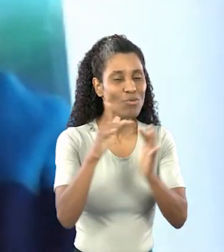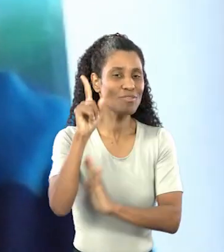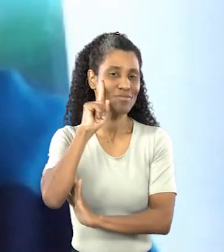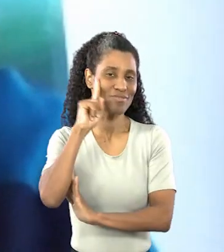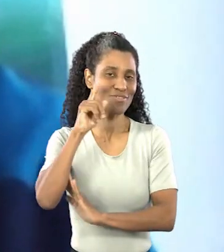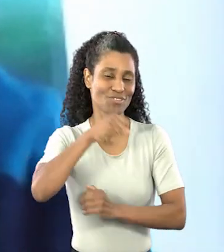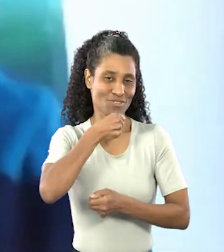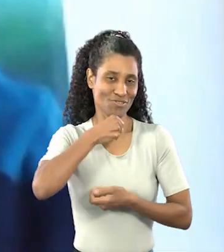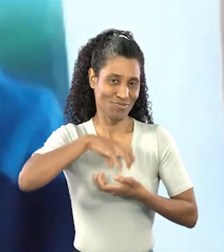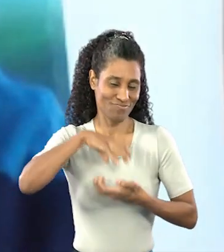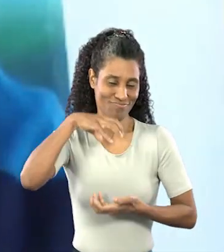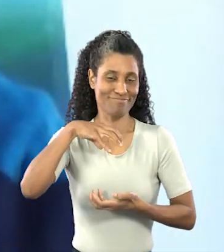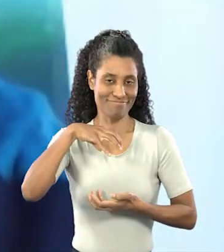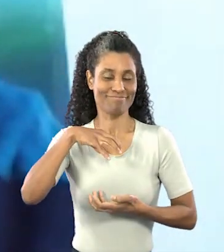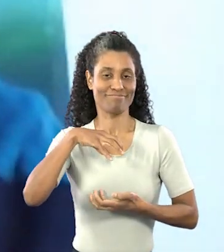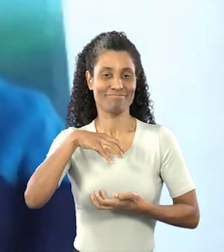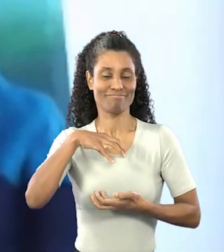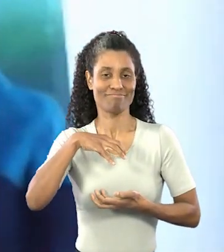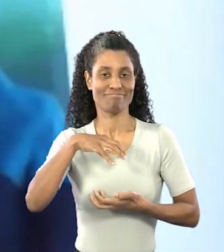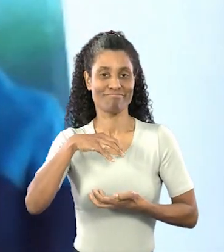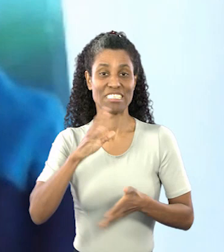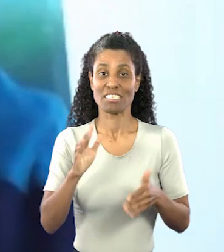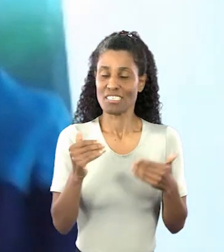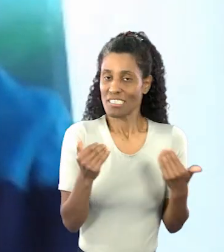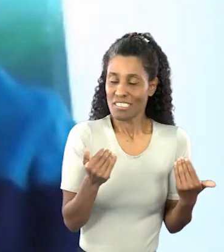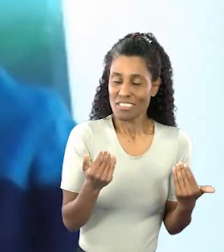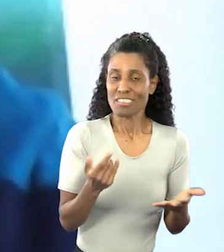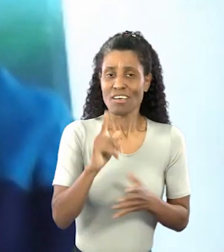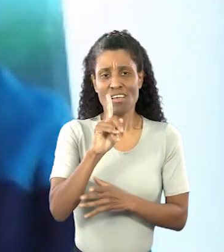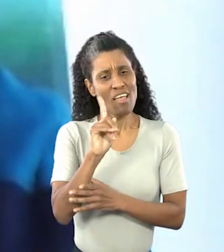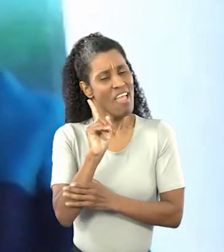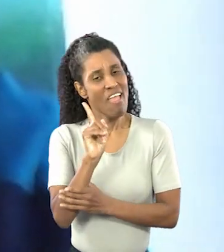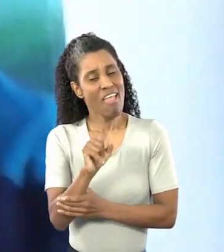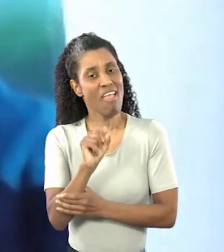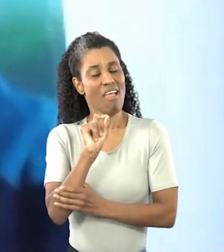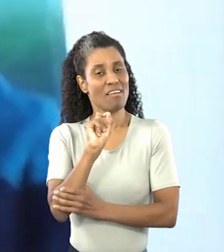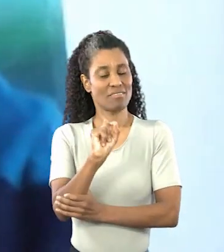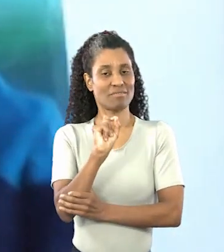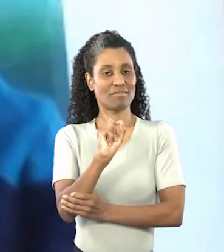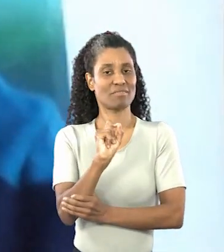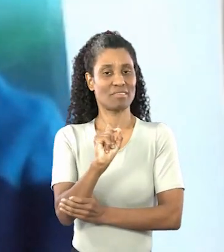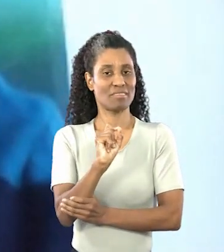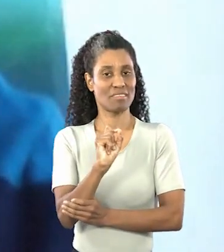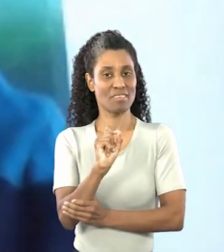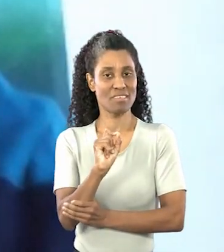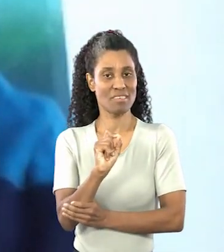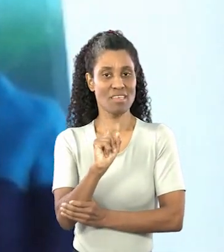convivem com os idosos, né? E é um crescente, né? Porque é um